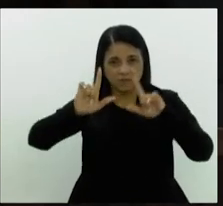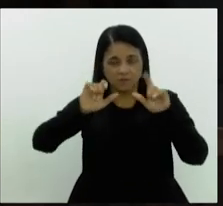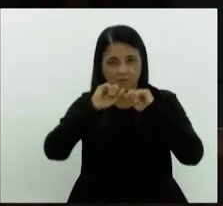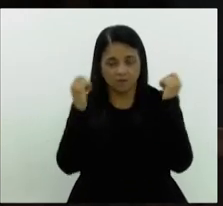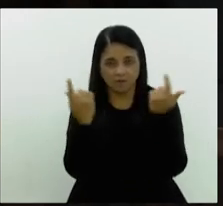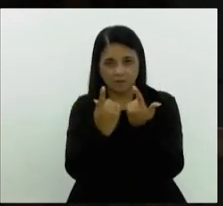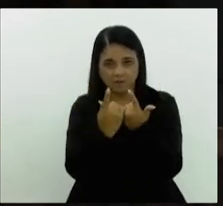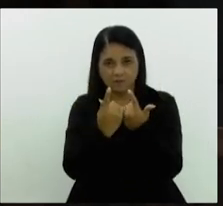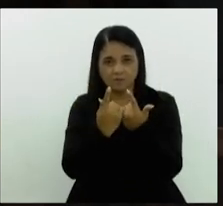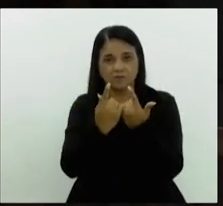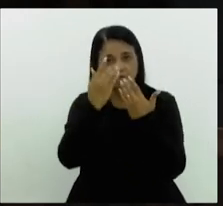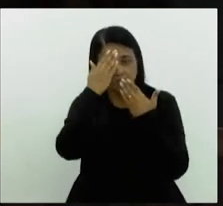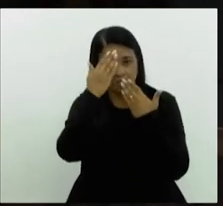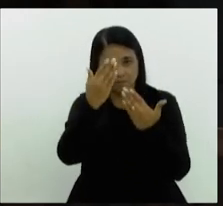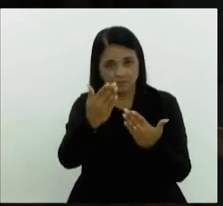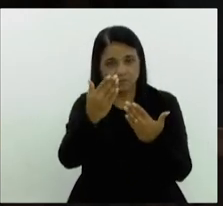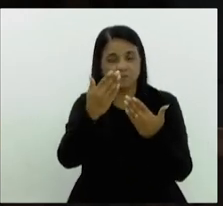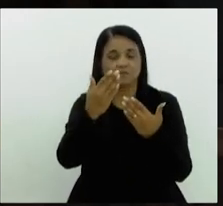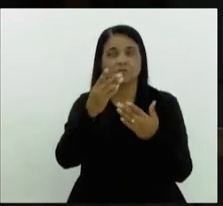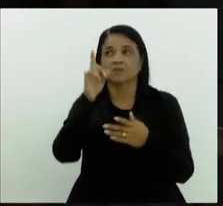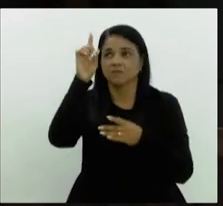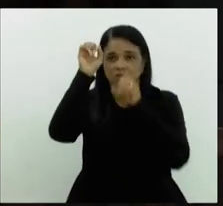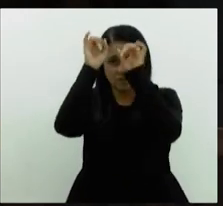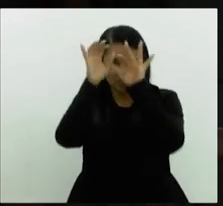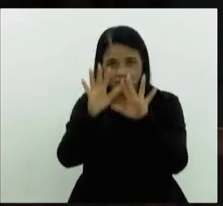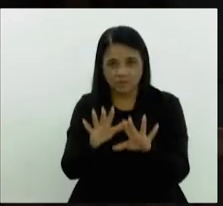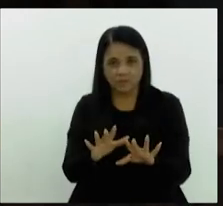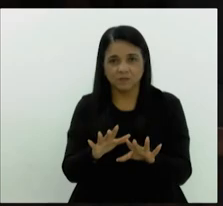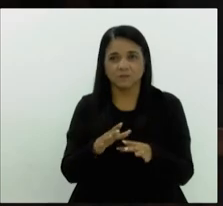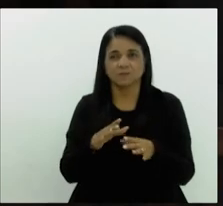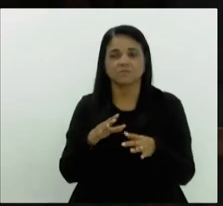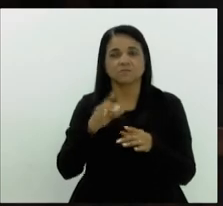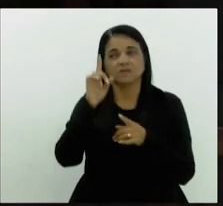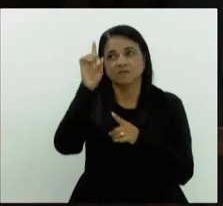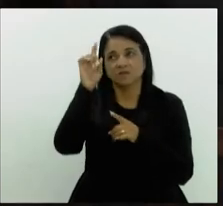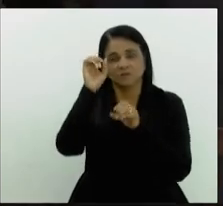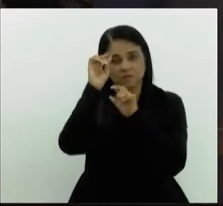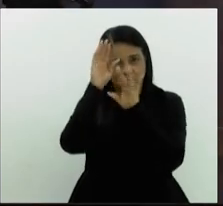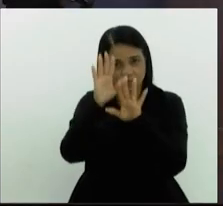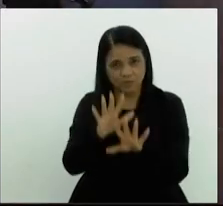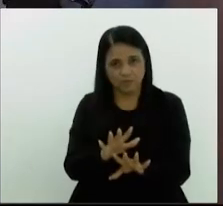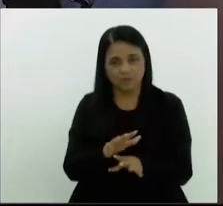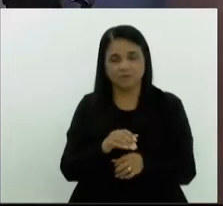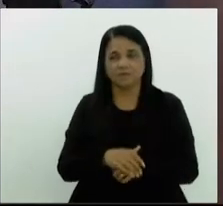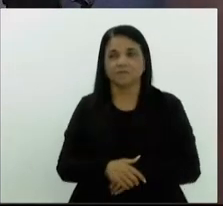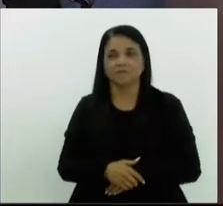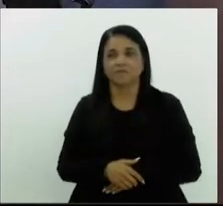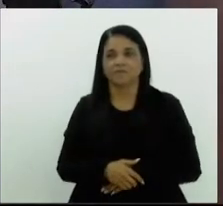Alerja. Meu muito obrigado, que Deus abençoe a todos nós. Fique com Deus. abençoe nós. Obrigado.